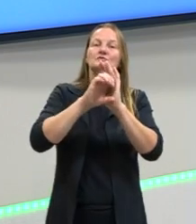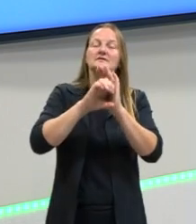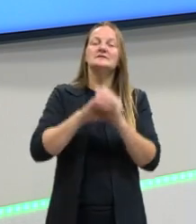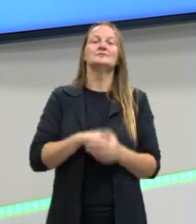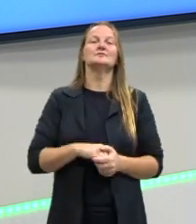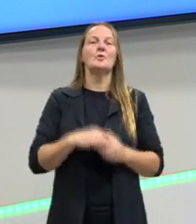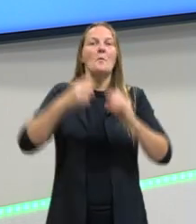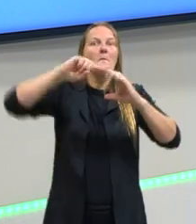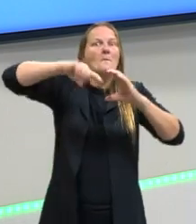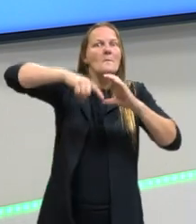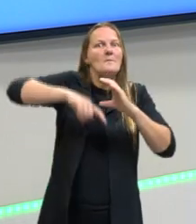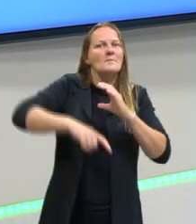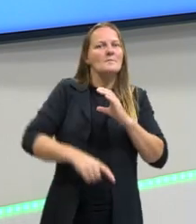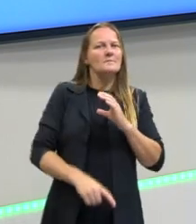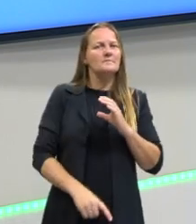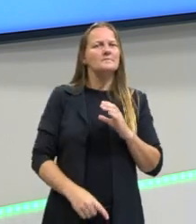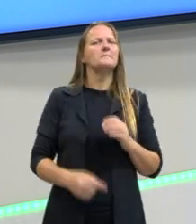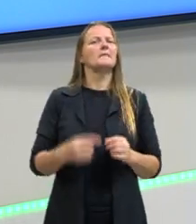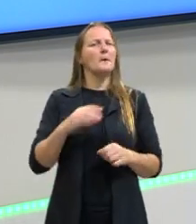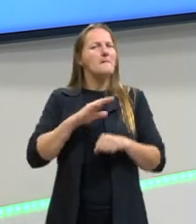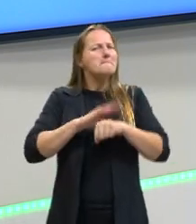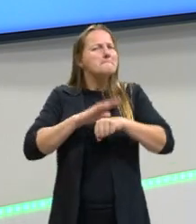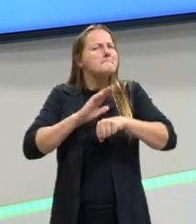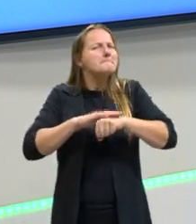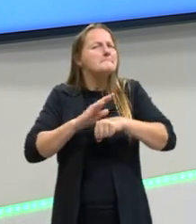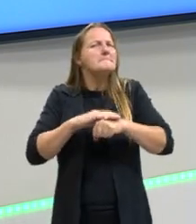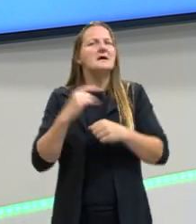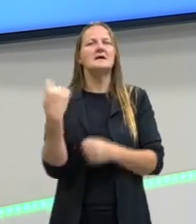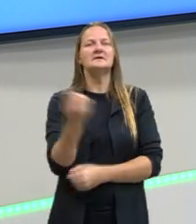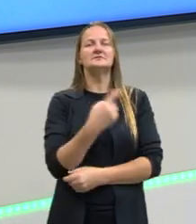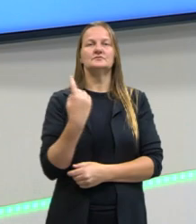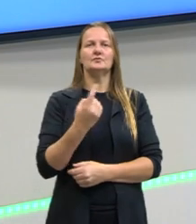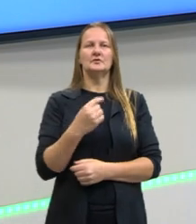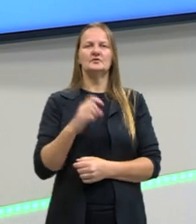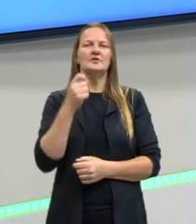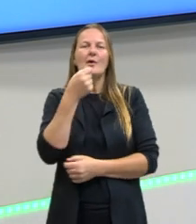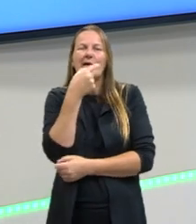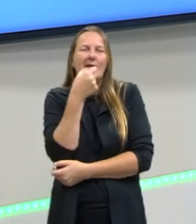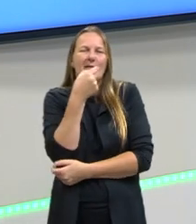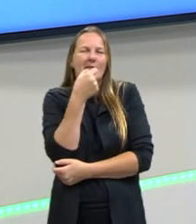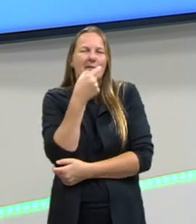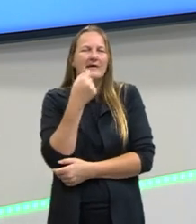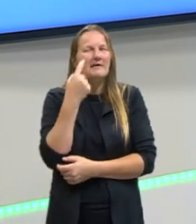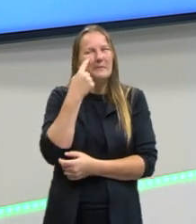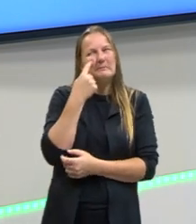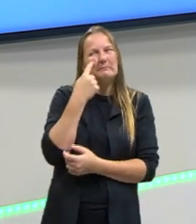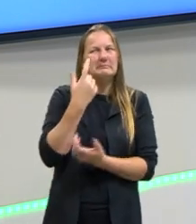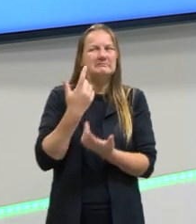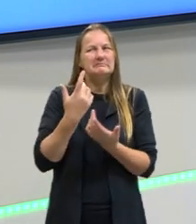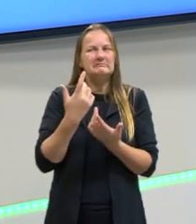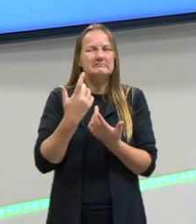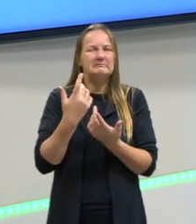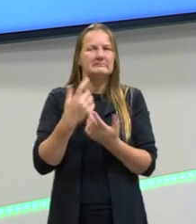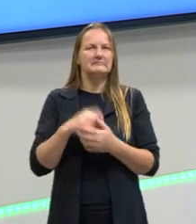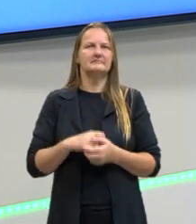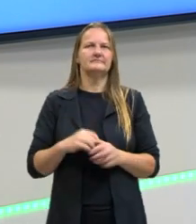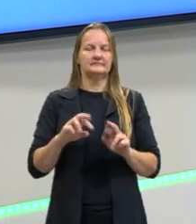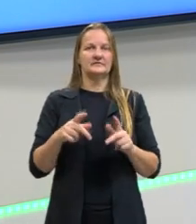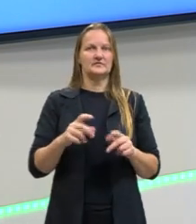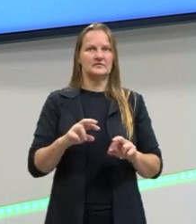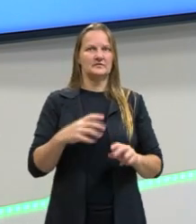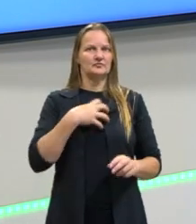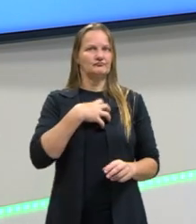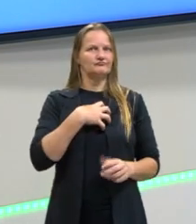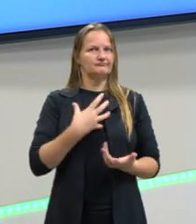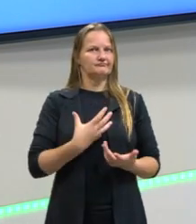profundos e eles vão muito mais além do que só essas piadinhas ali com uma conotação diferente do que a gente